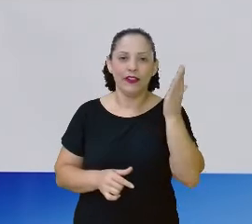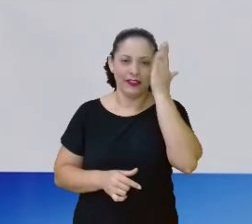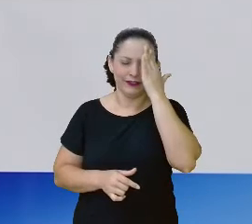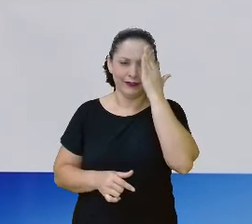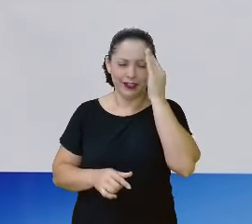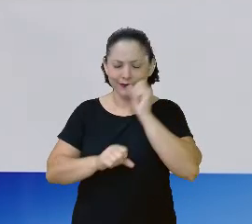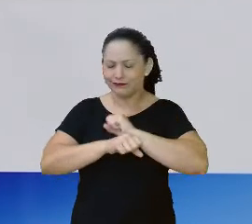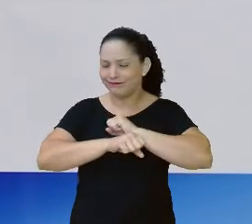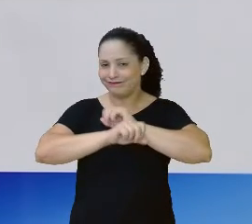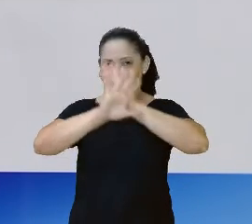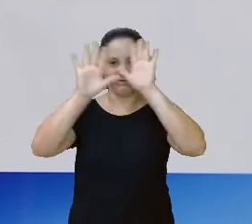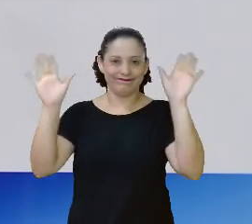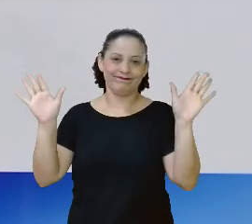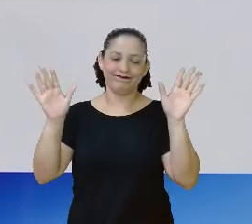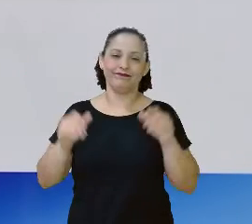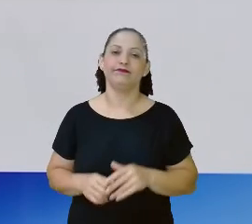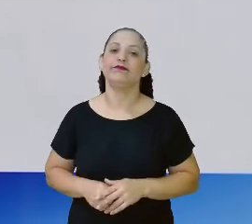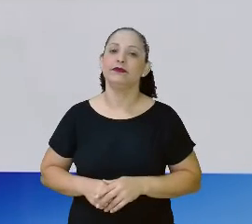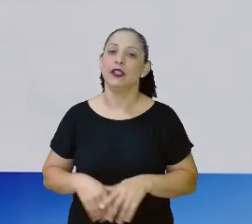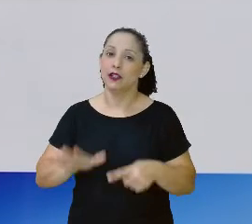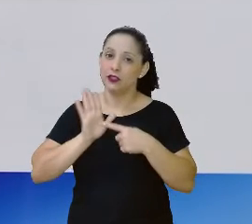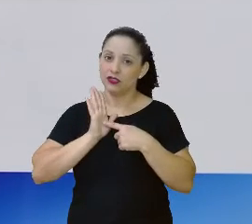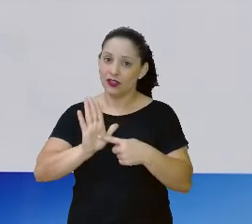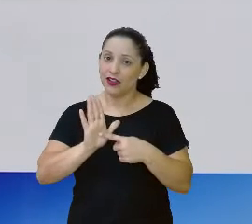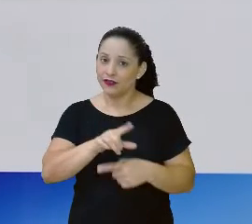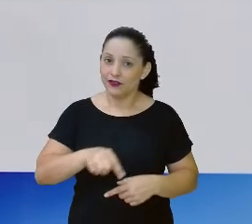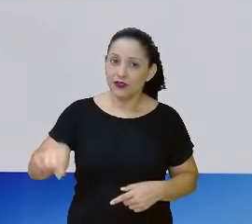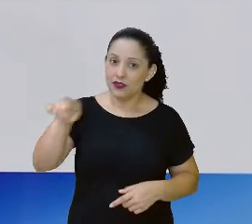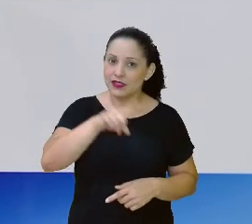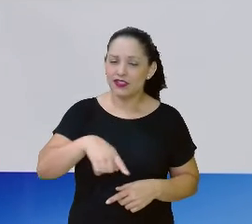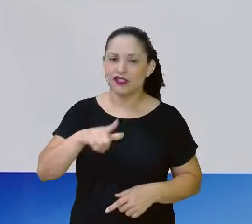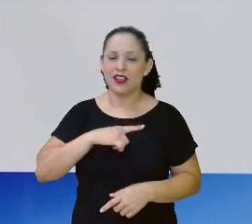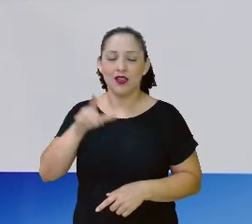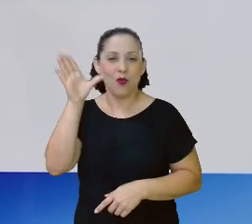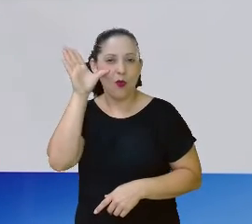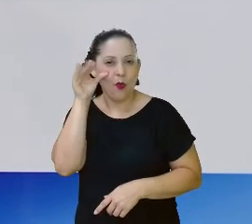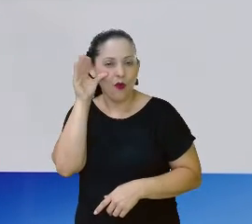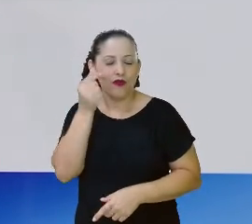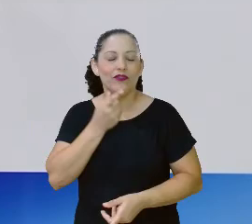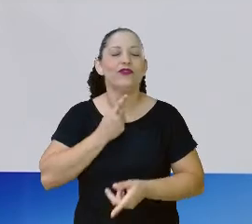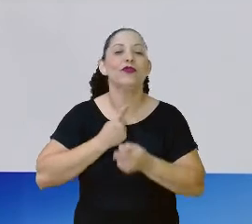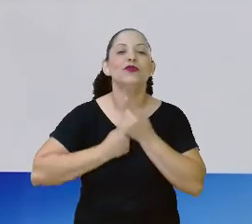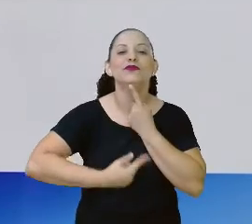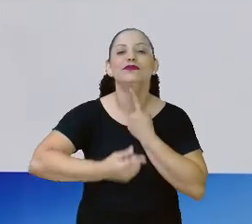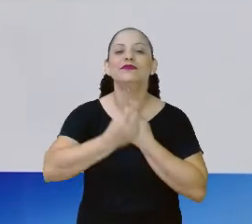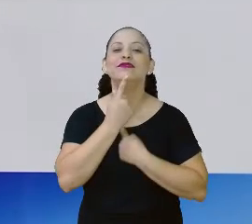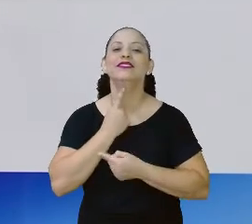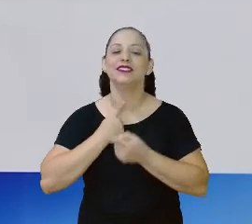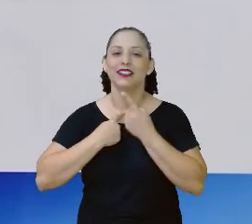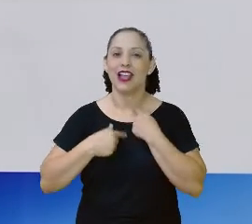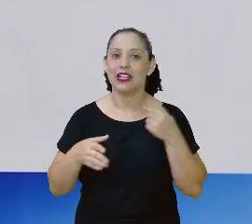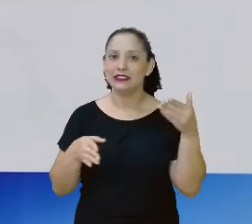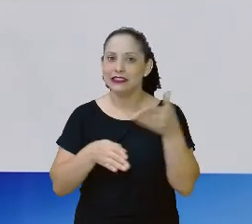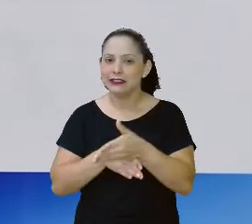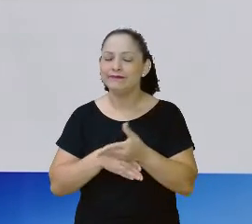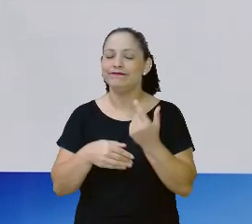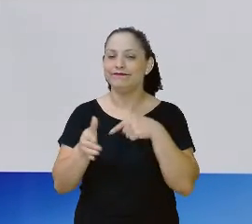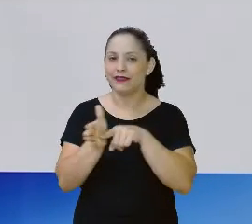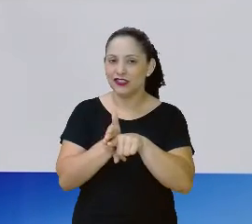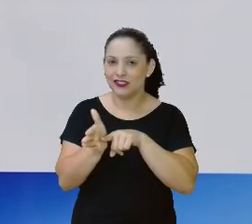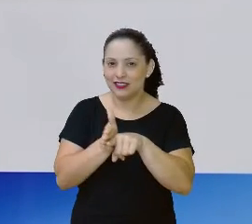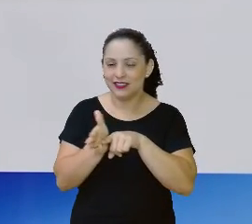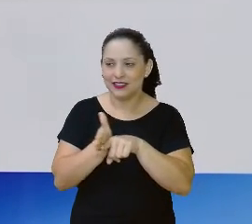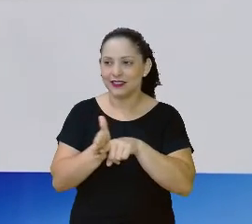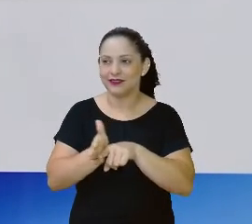certo? Eu estou repetindo bastante isso para que vocês tenham a curiosidade e o desejo de também dar uma pesquisadinha na